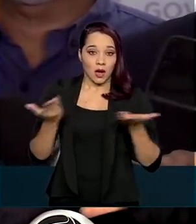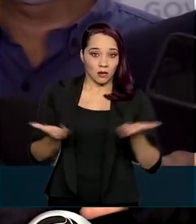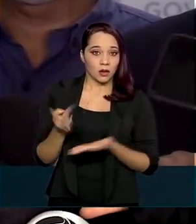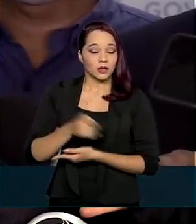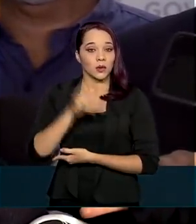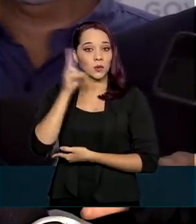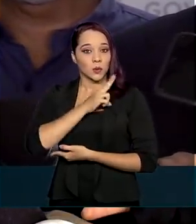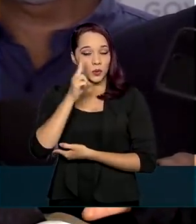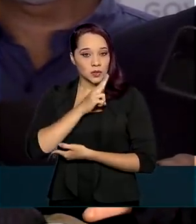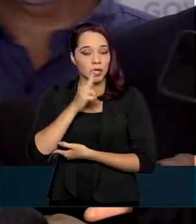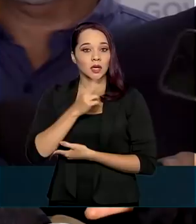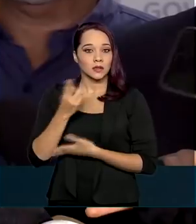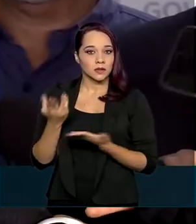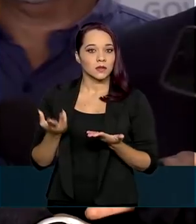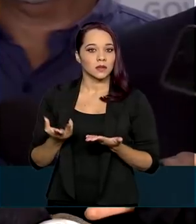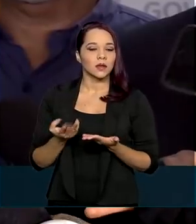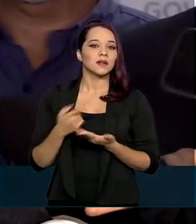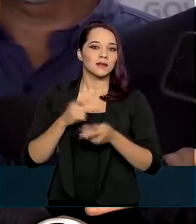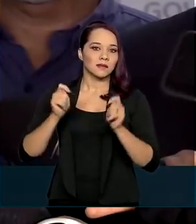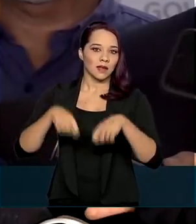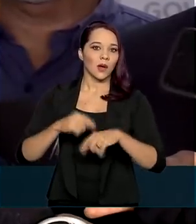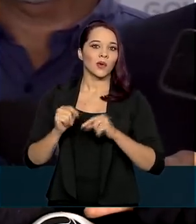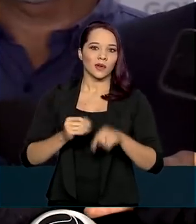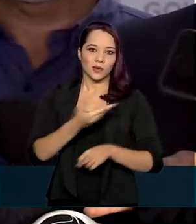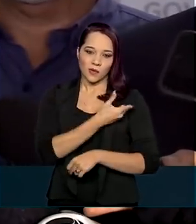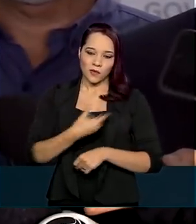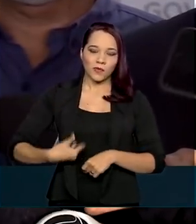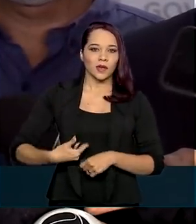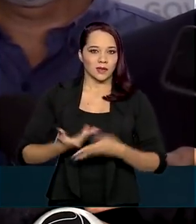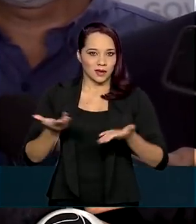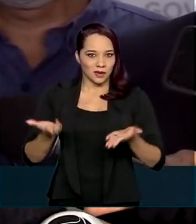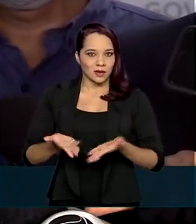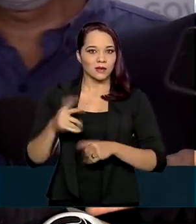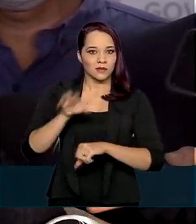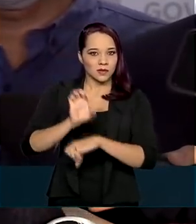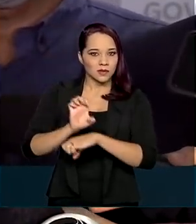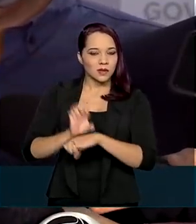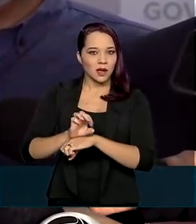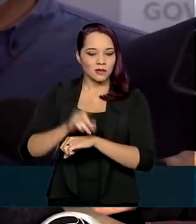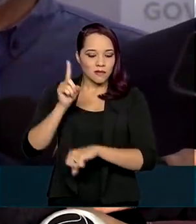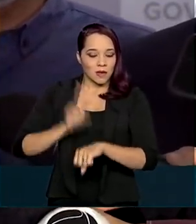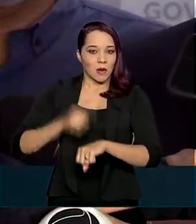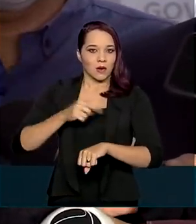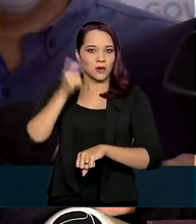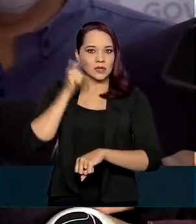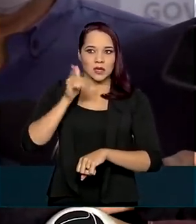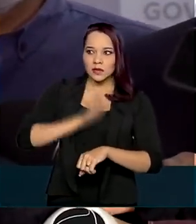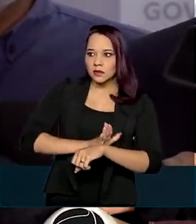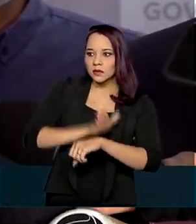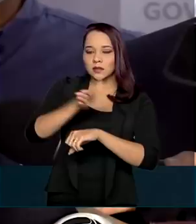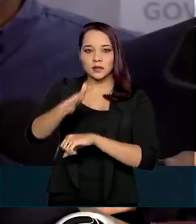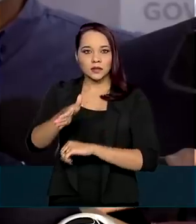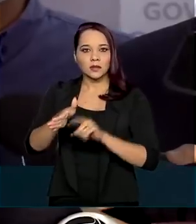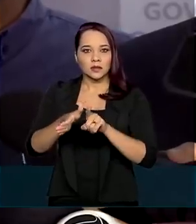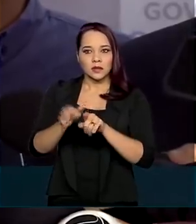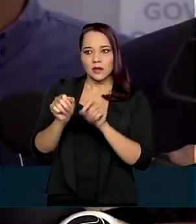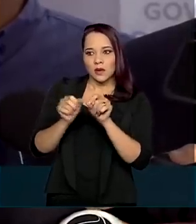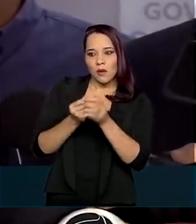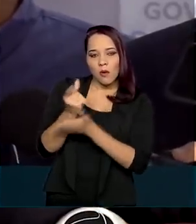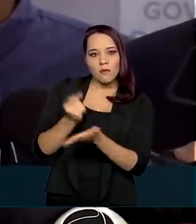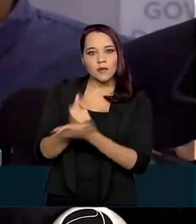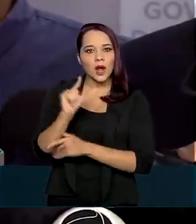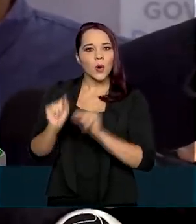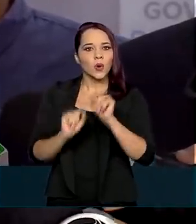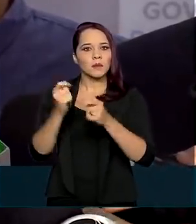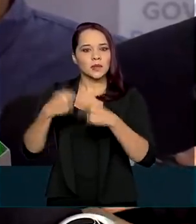que nós estamos acometidos, permite que o governo do estado possa imediatamente ir ao mercado, comprar os